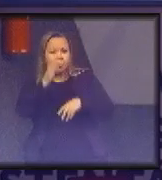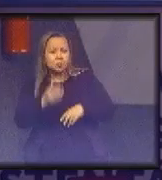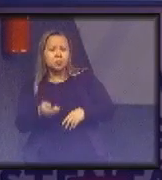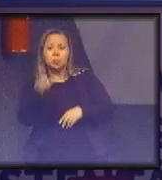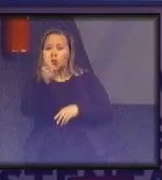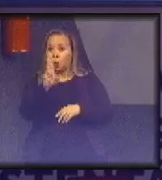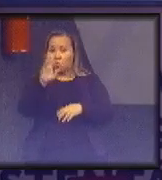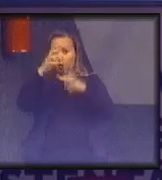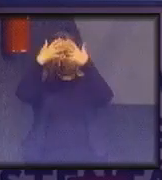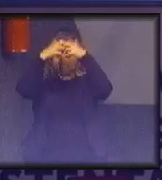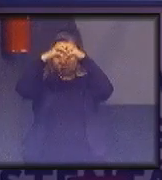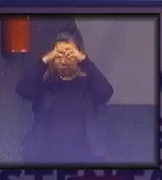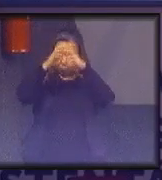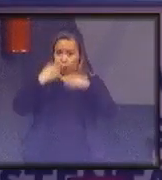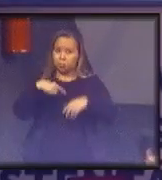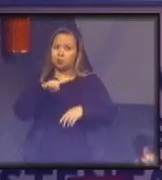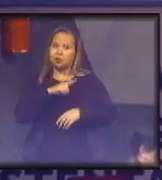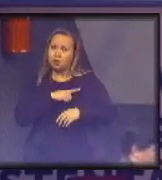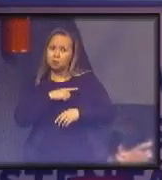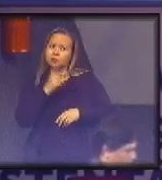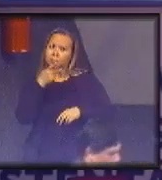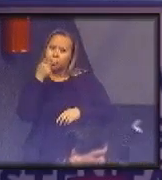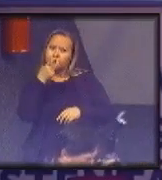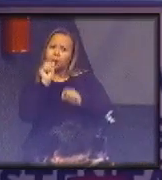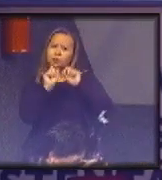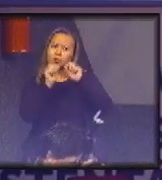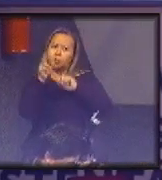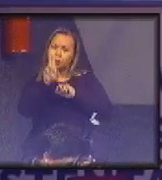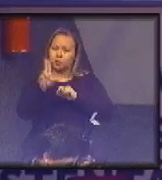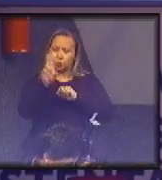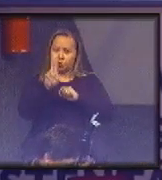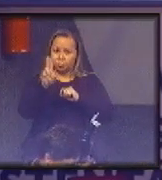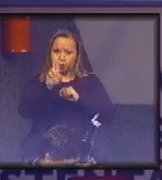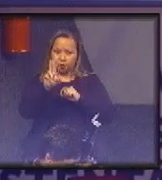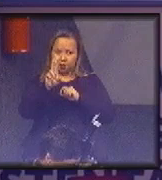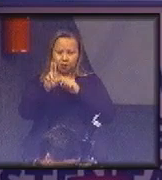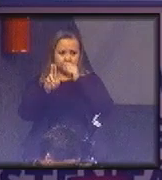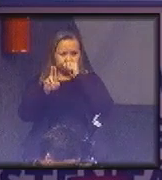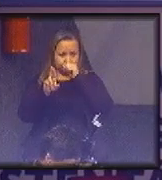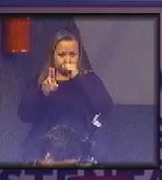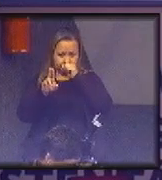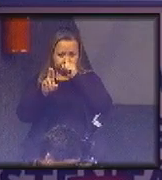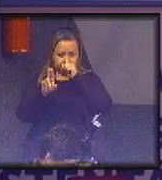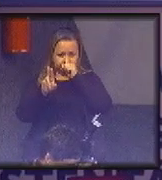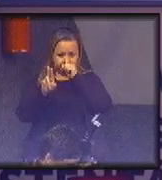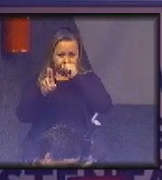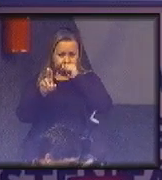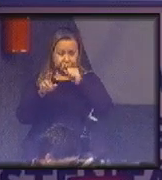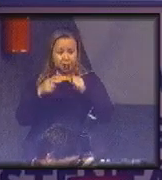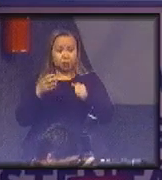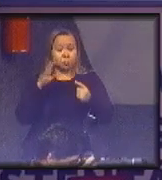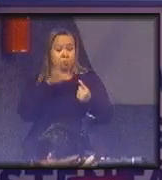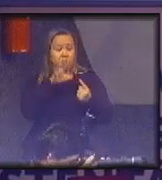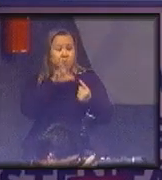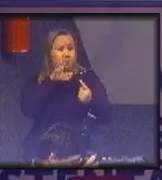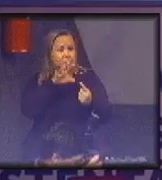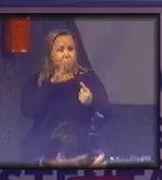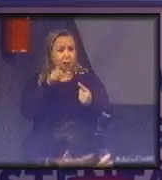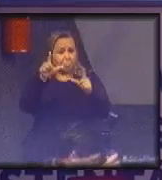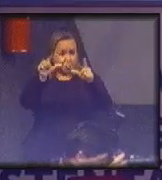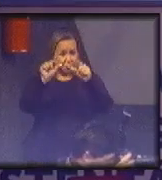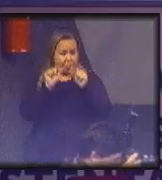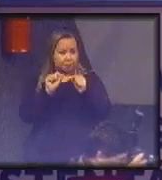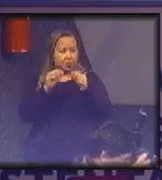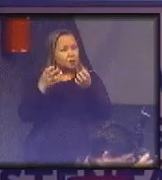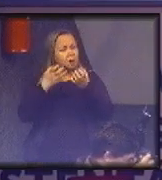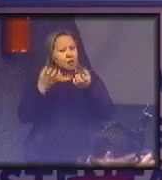consciente. E nós definimos o consumo consciente como sendo um consumo com melhor impacto. é um consumo que busca o melhor